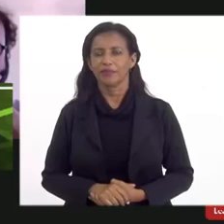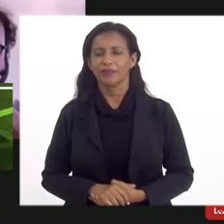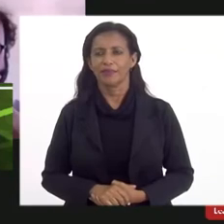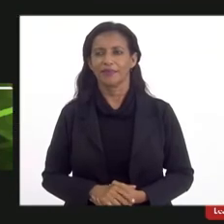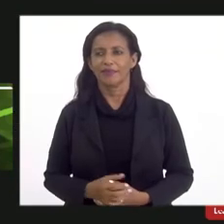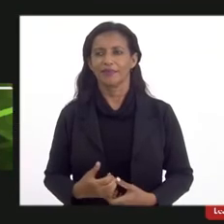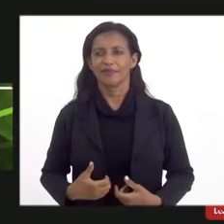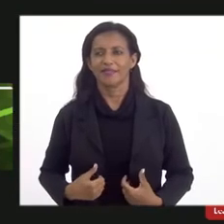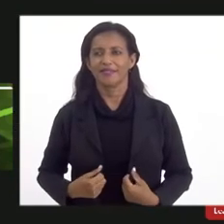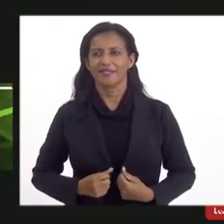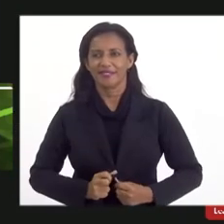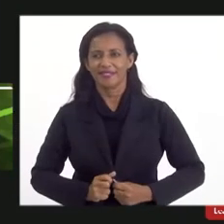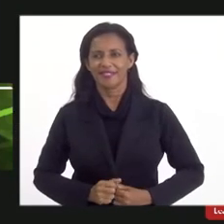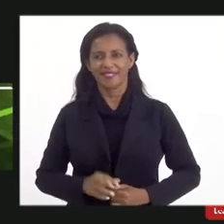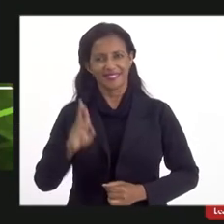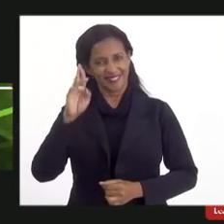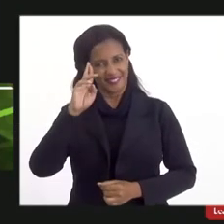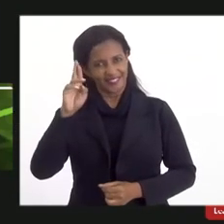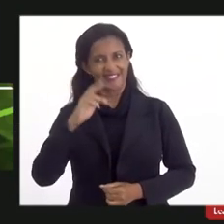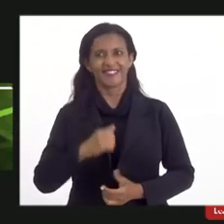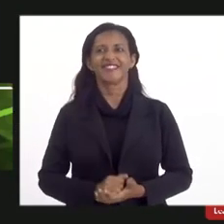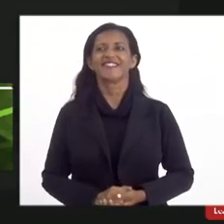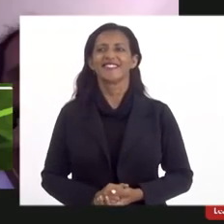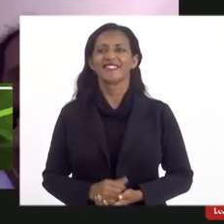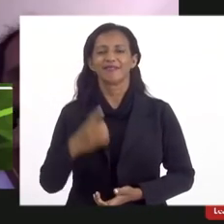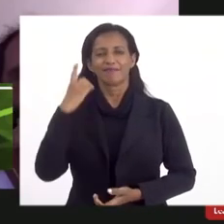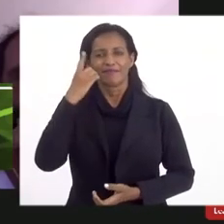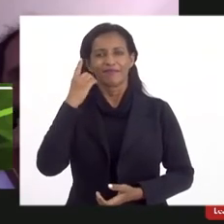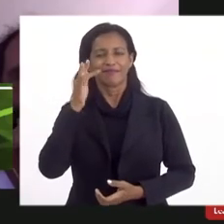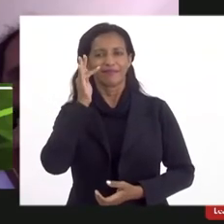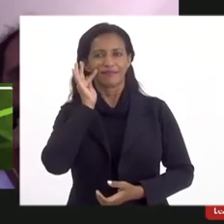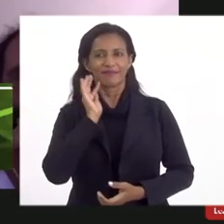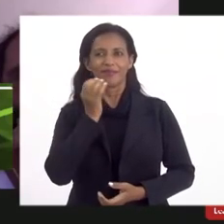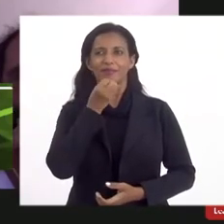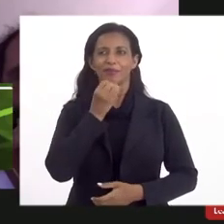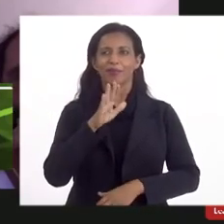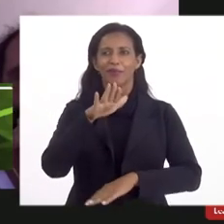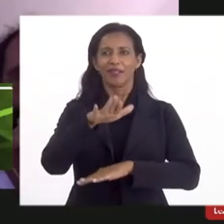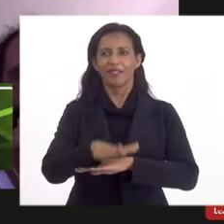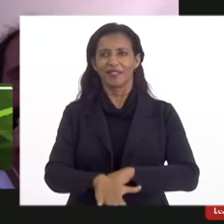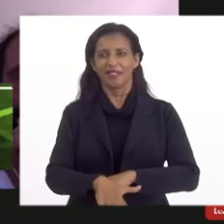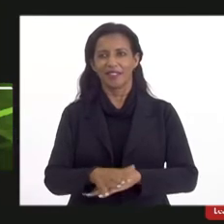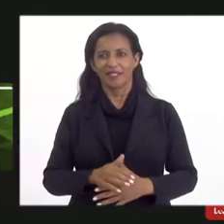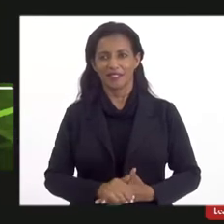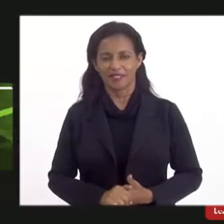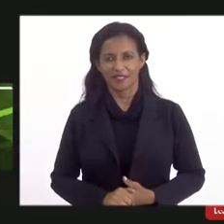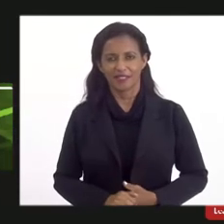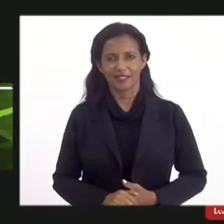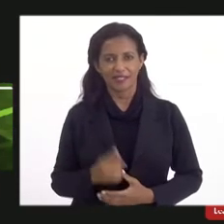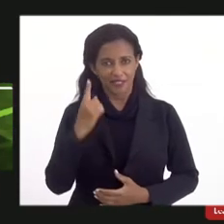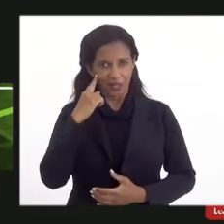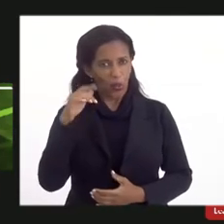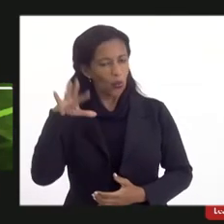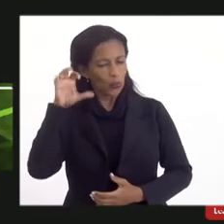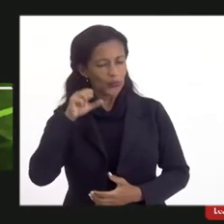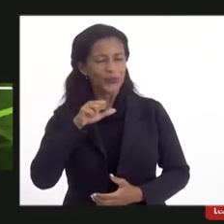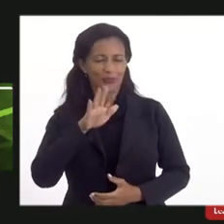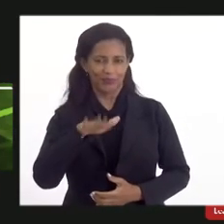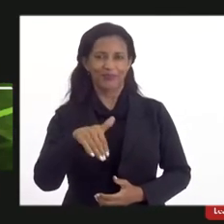sim senhor e o deputado Serafim boa tarde bem-vindo está me ouvindo bem?